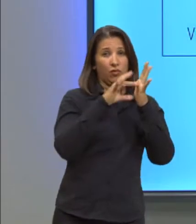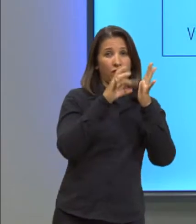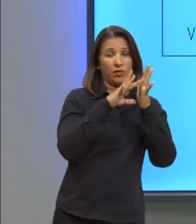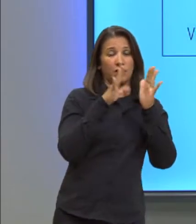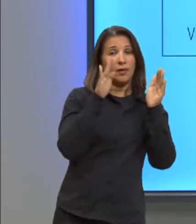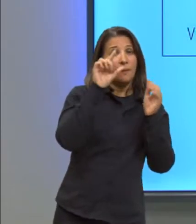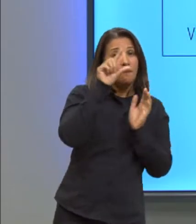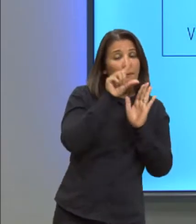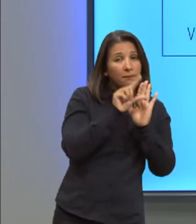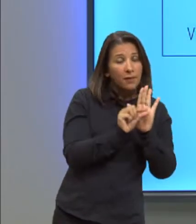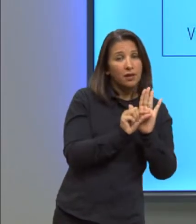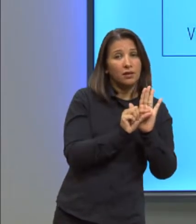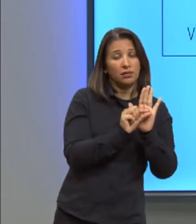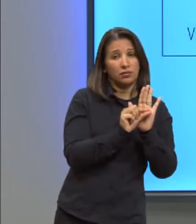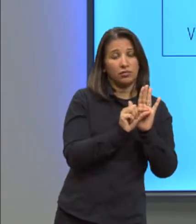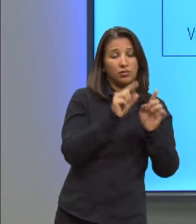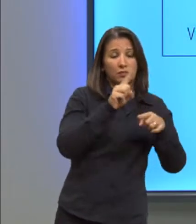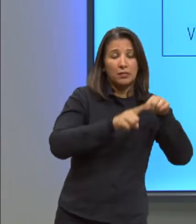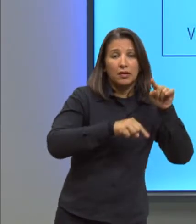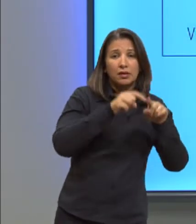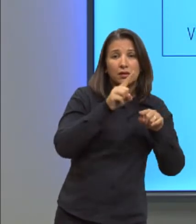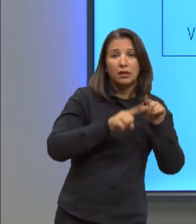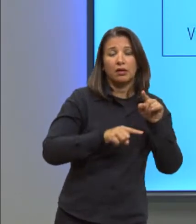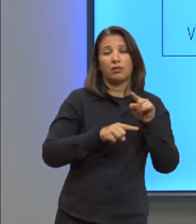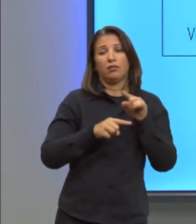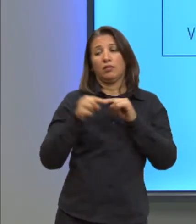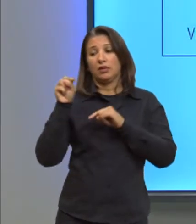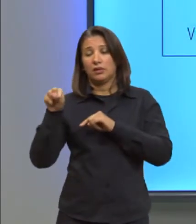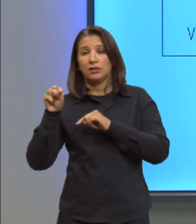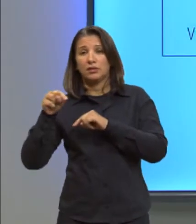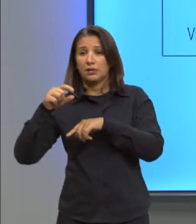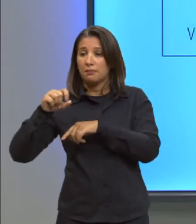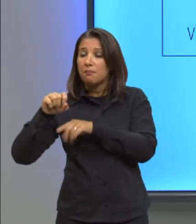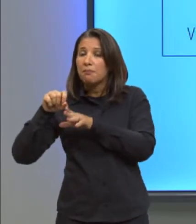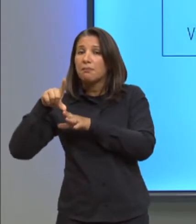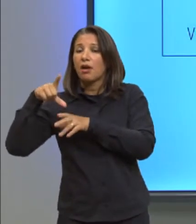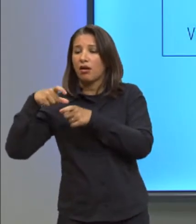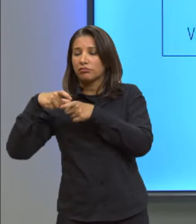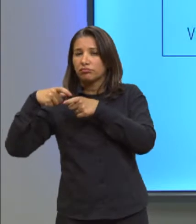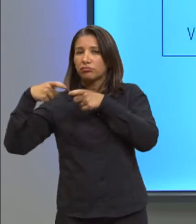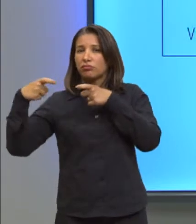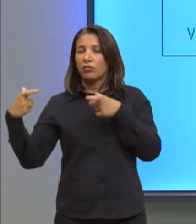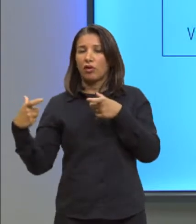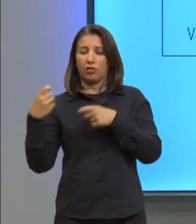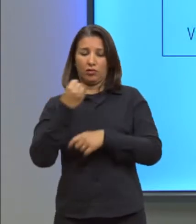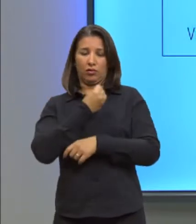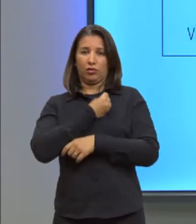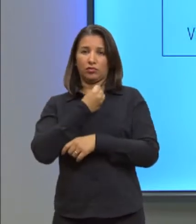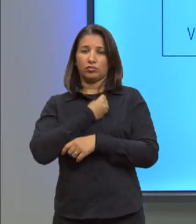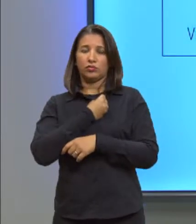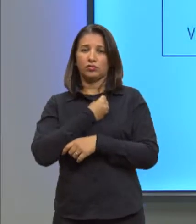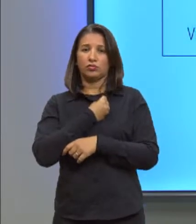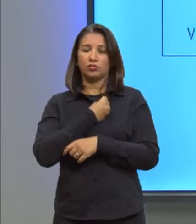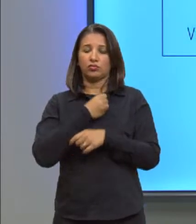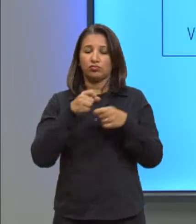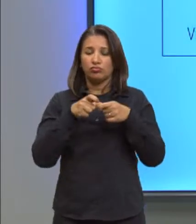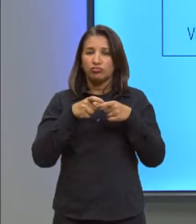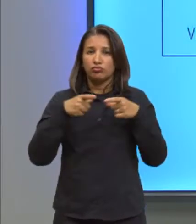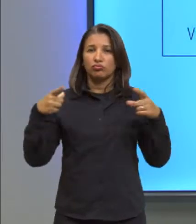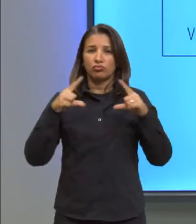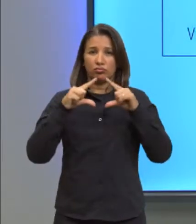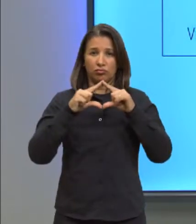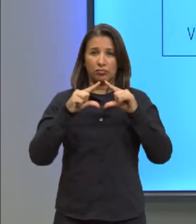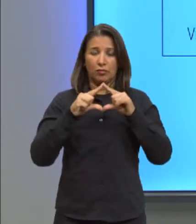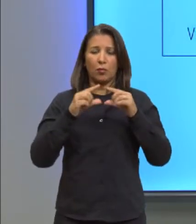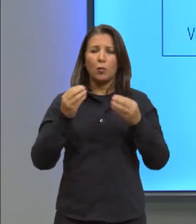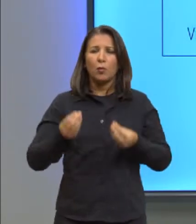menos do que o material metálico. O metal dilata muito mais por causa do coeficiente de dilatação. Onde que nós vamos